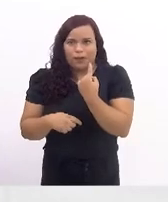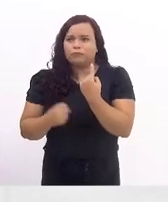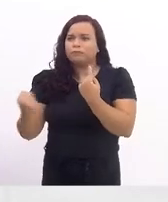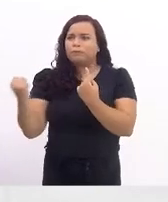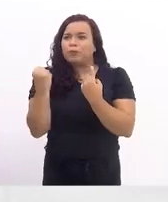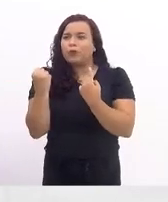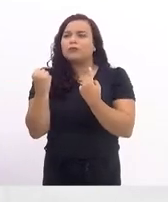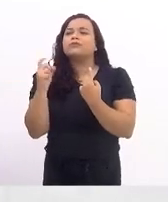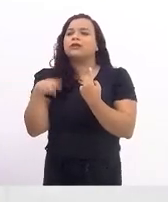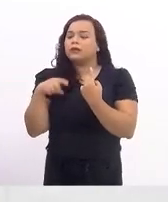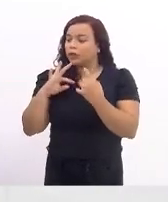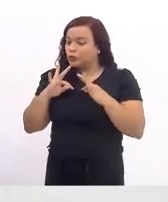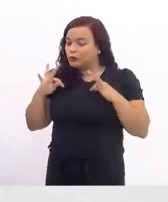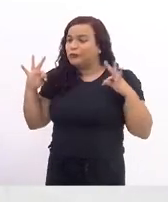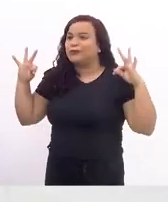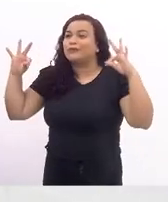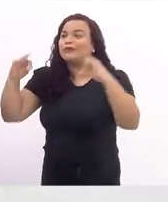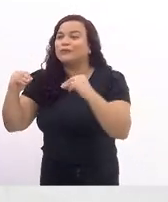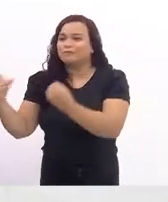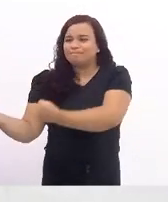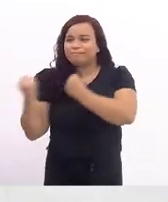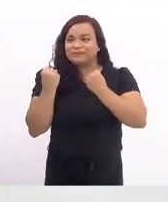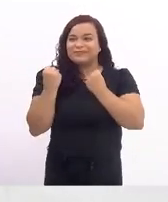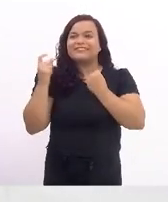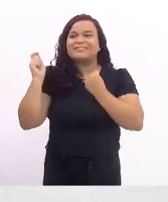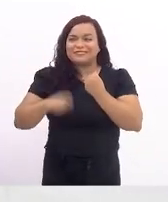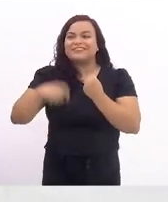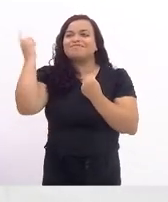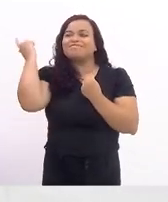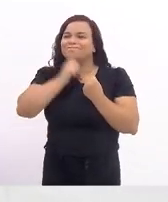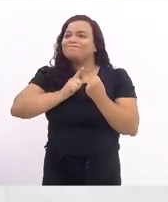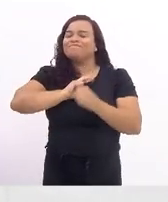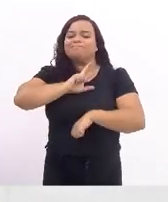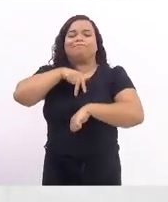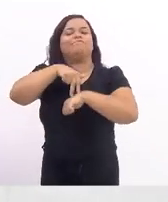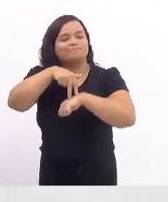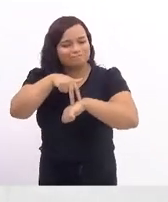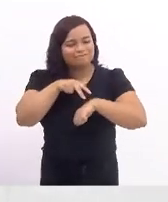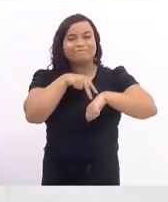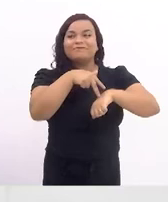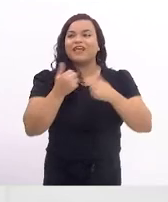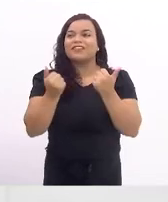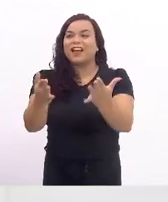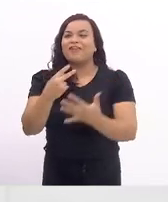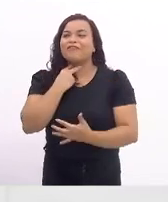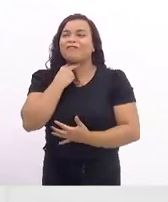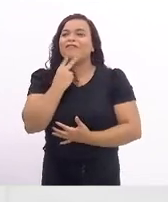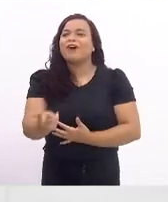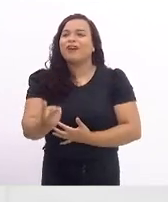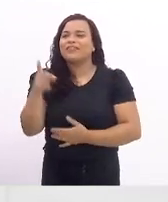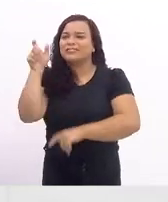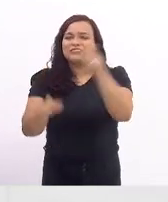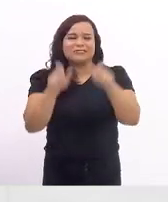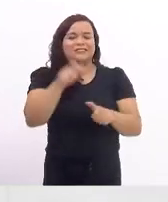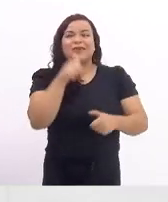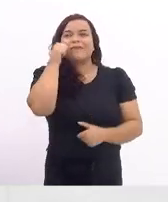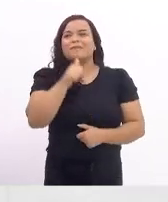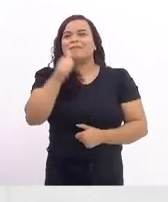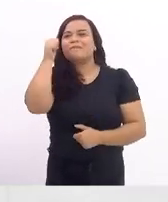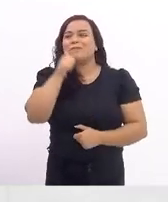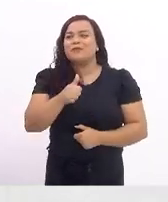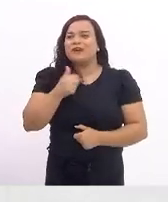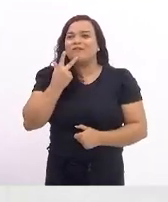poder, para que nós todas tenhamos poder e podermos dar voz àquelas que não podem falar.